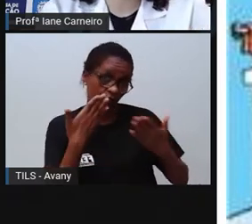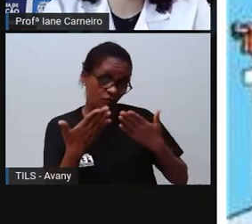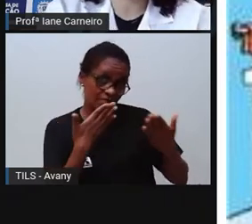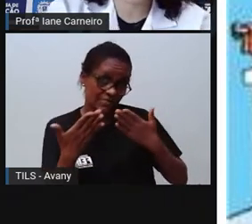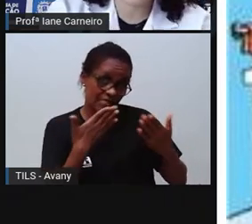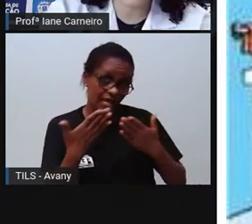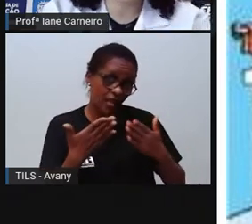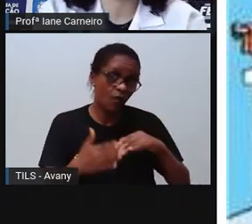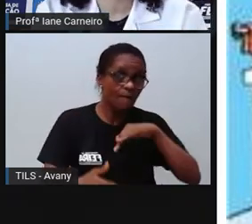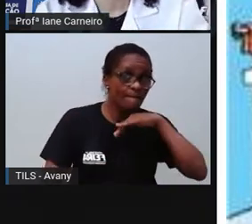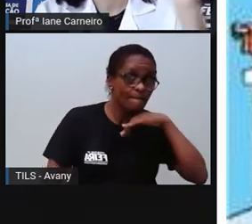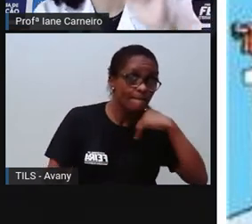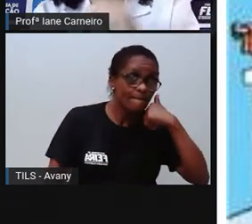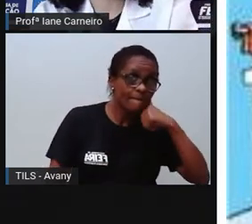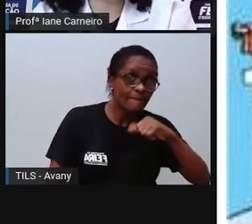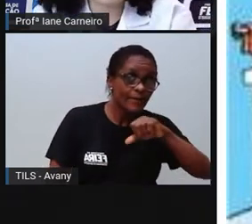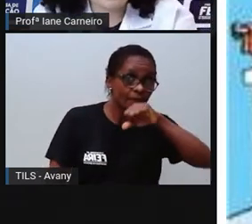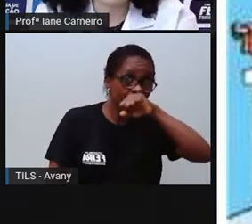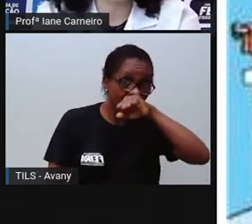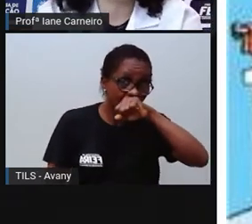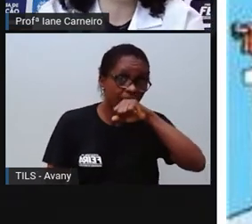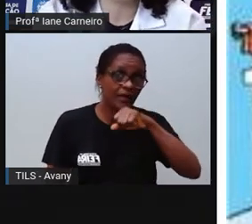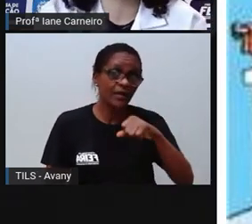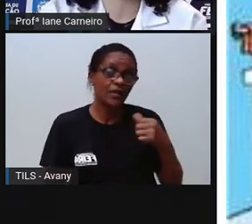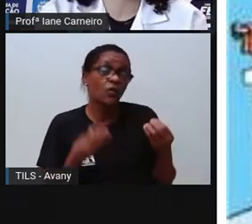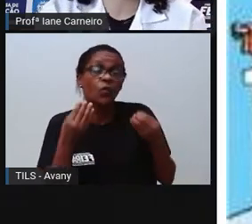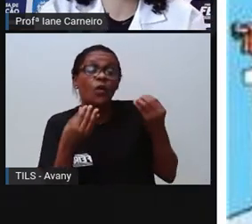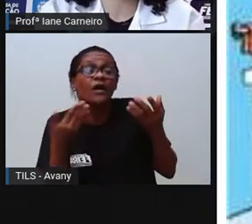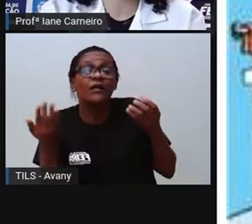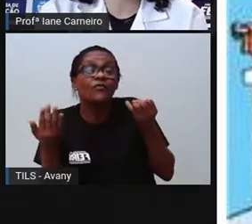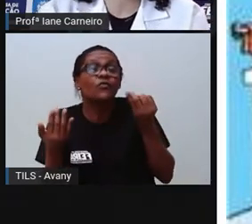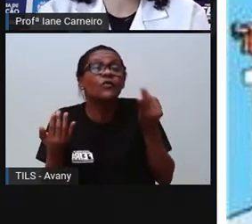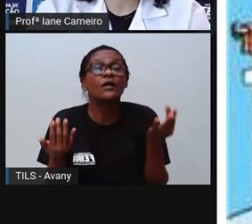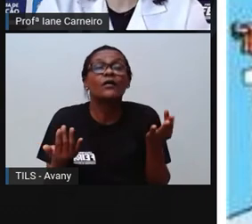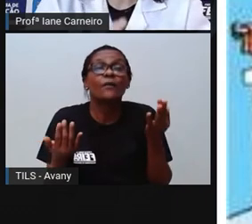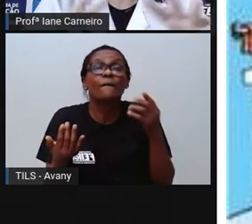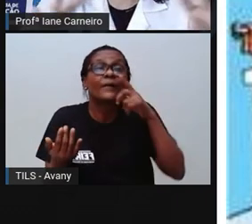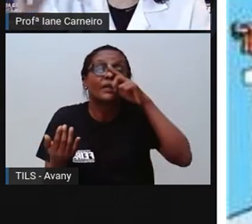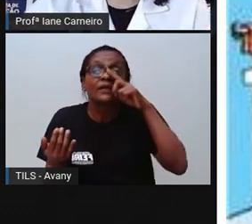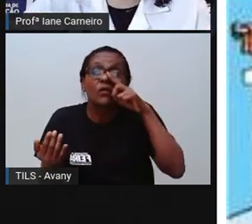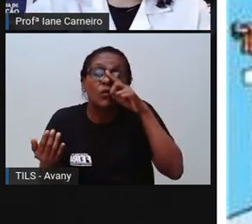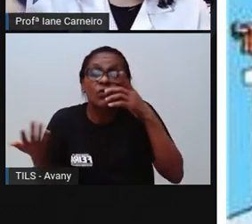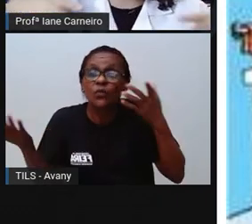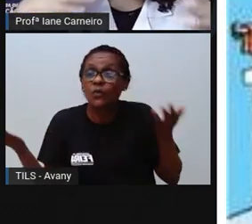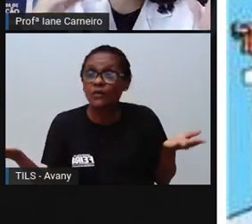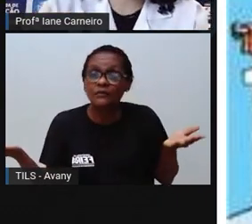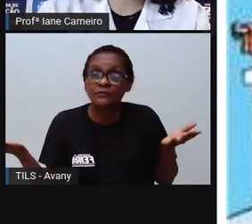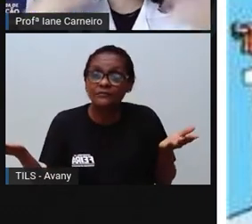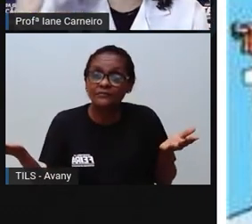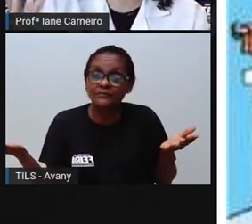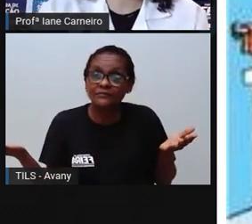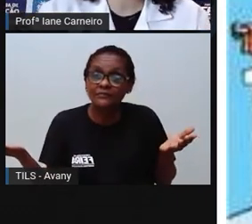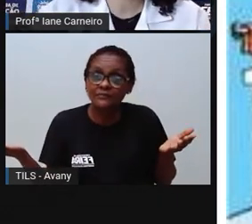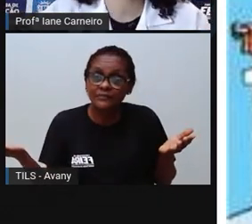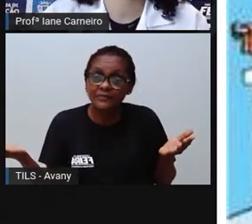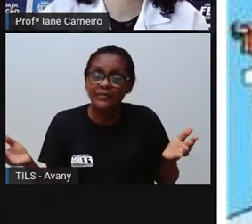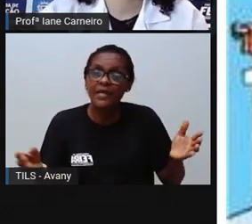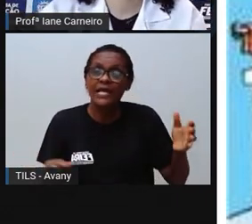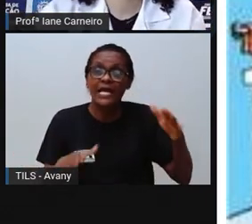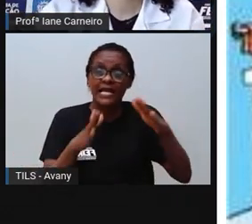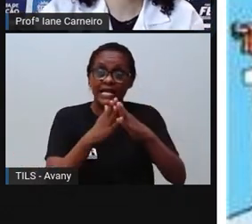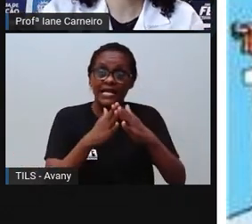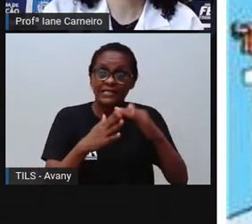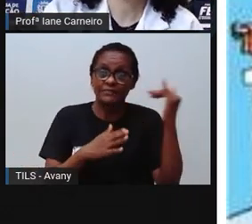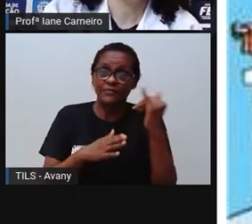os perigos da cozinha, os perigos que há no banheiro, tá certo? Pra deixar a casa de vocês muito mais segura.